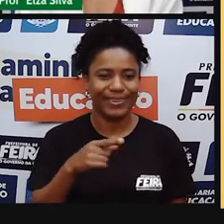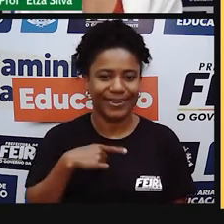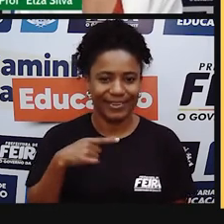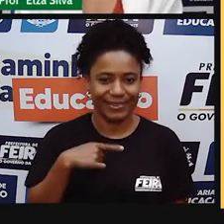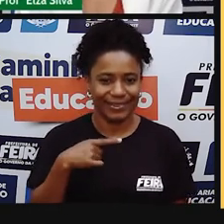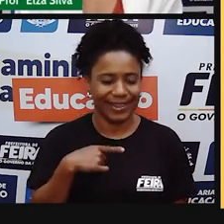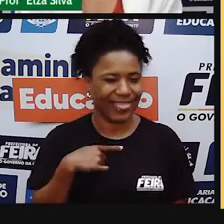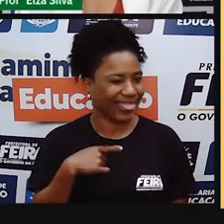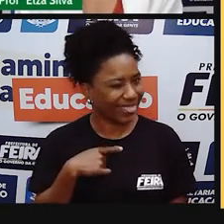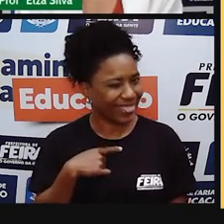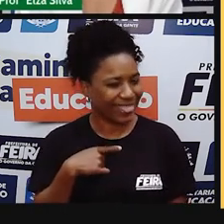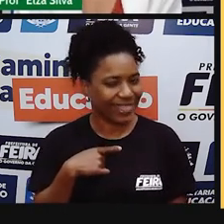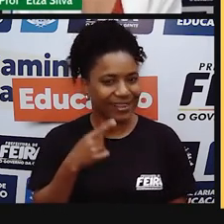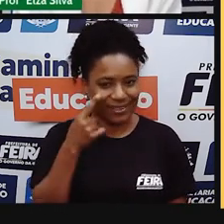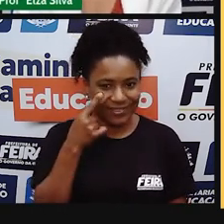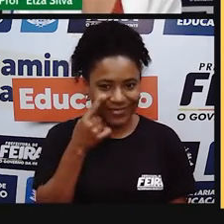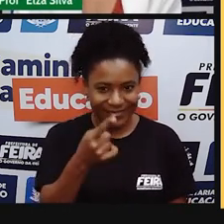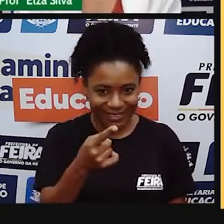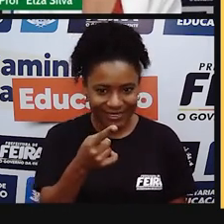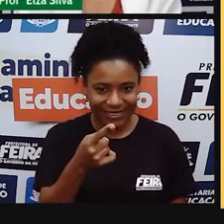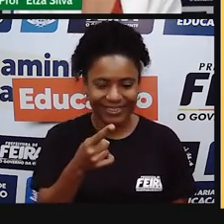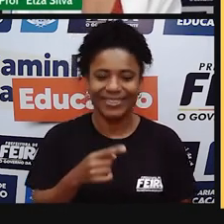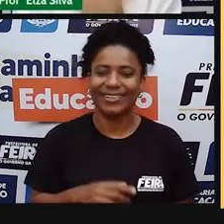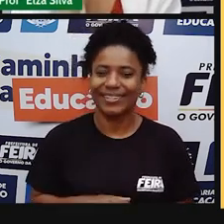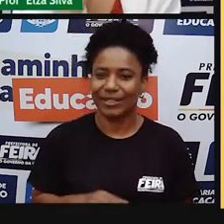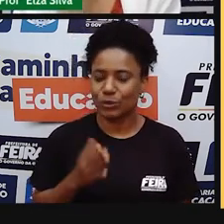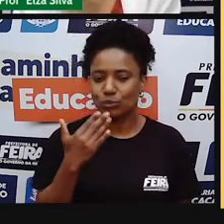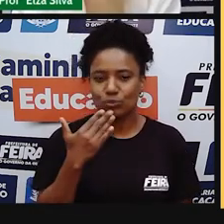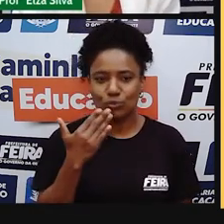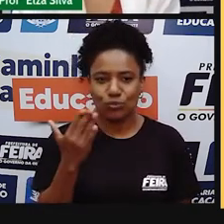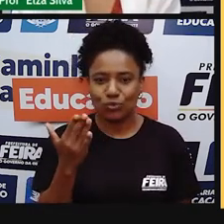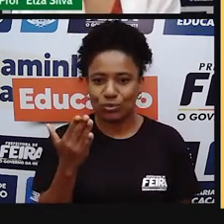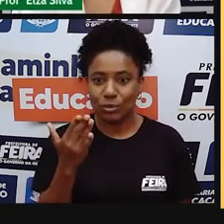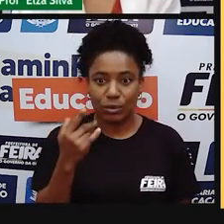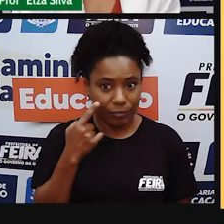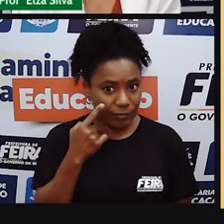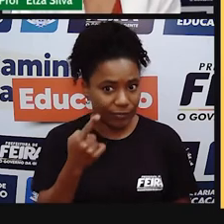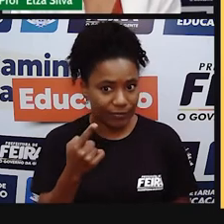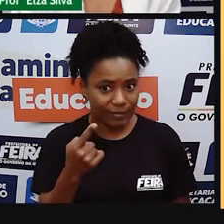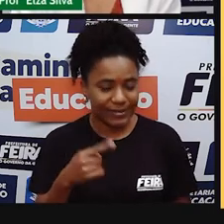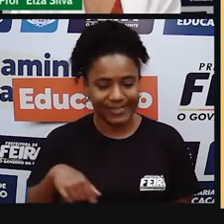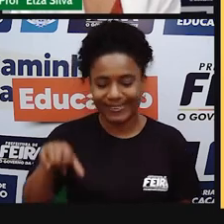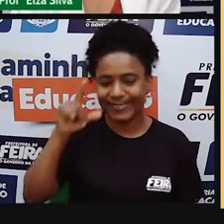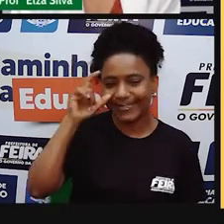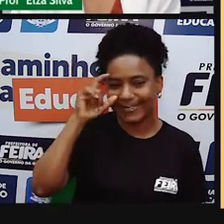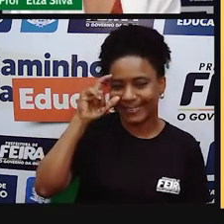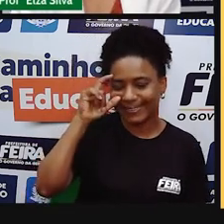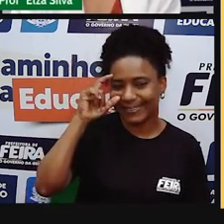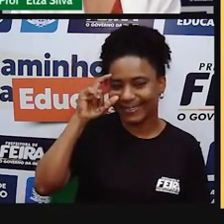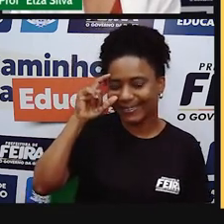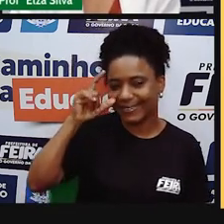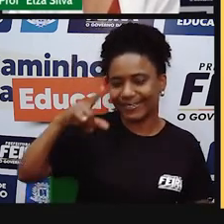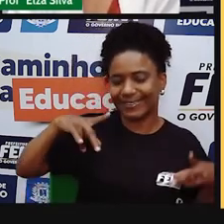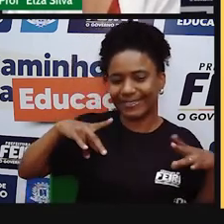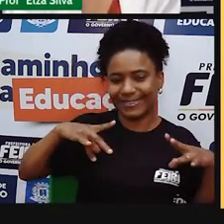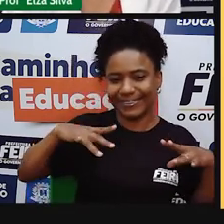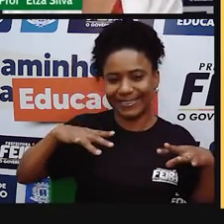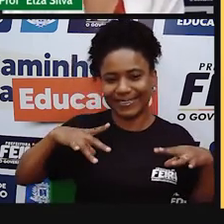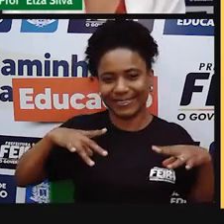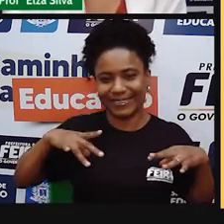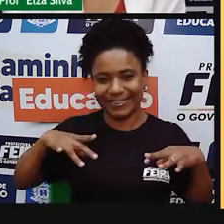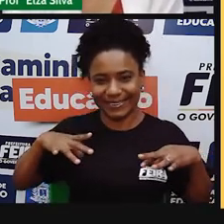olha, piscadela, a kiss, a kiss, é o relaxity, né, o